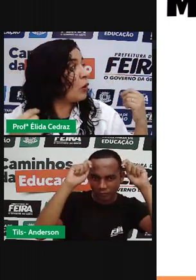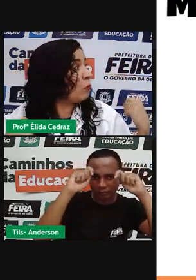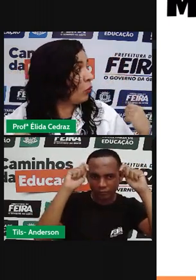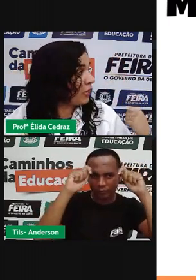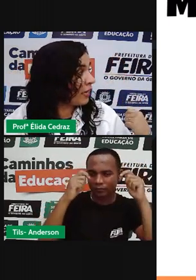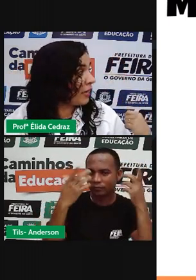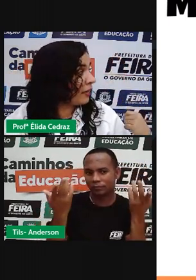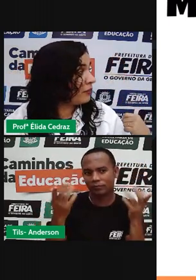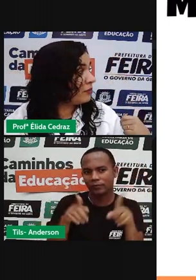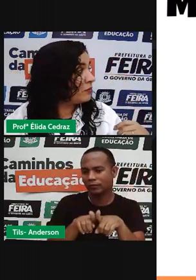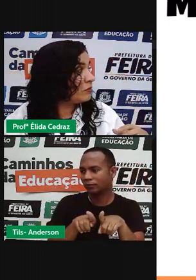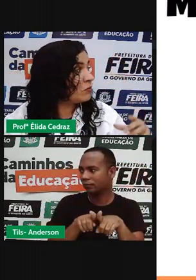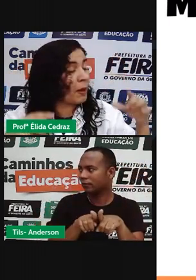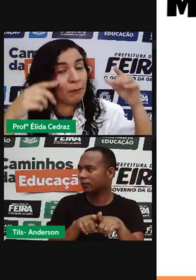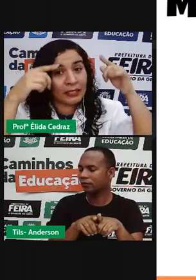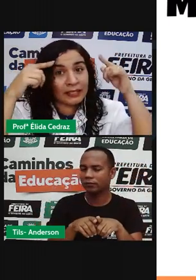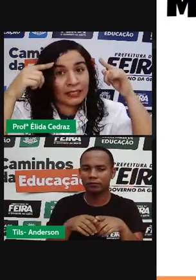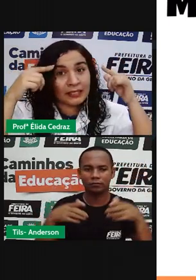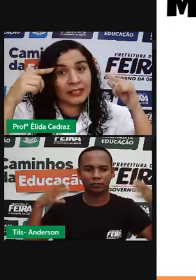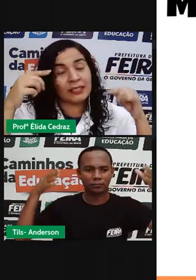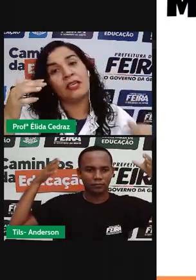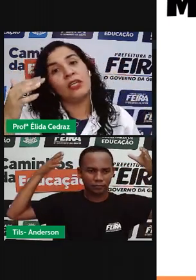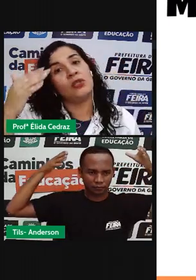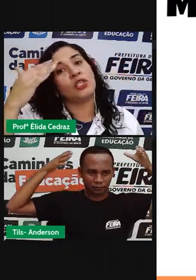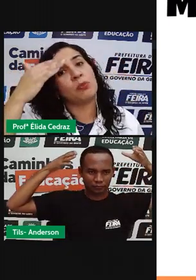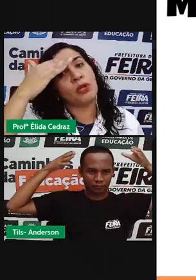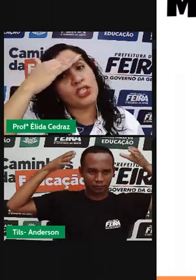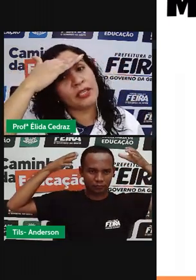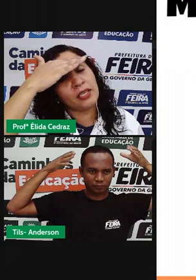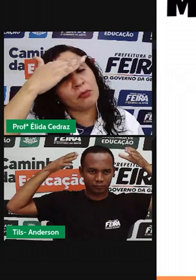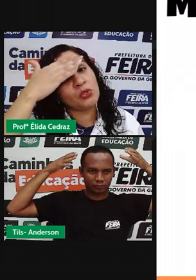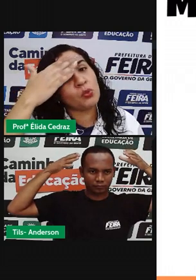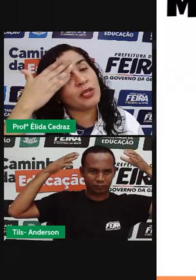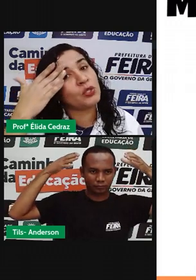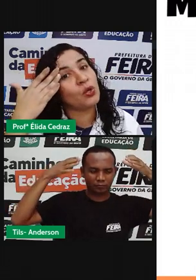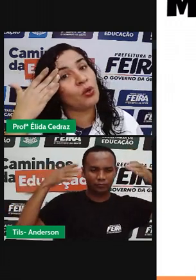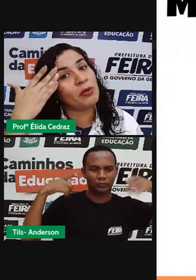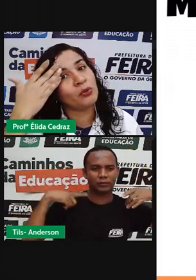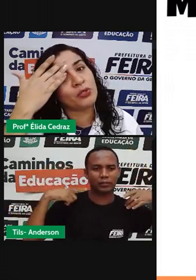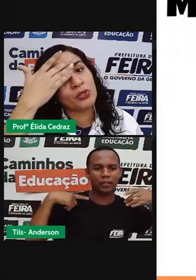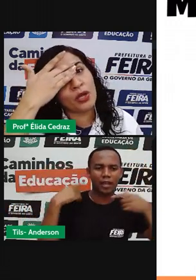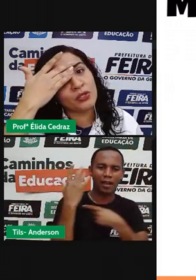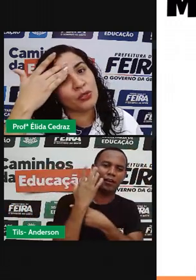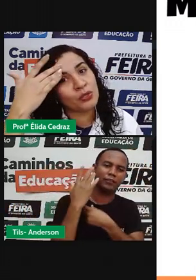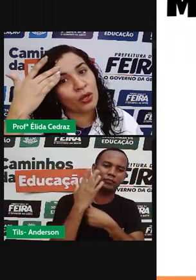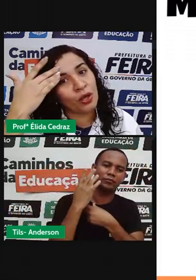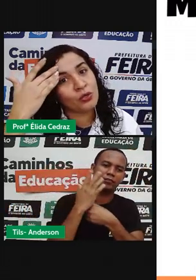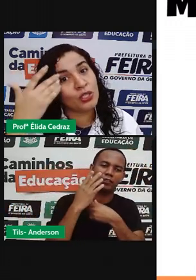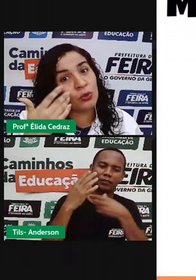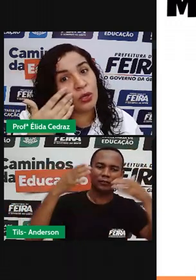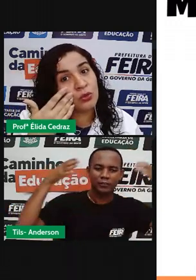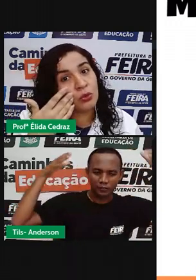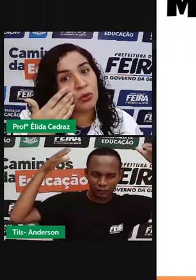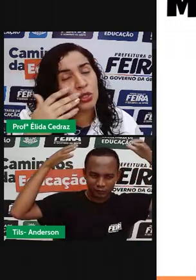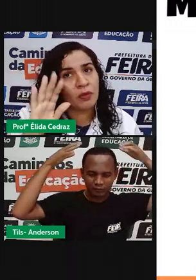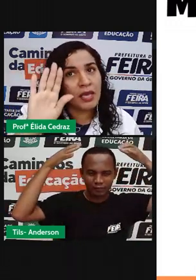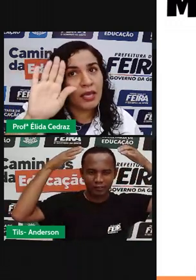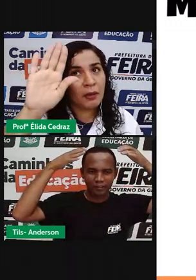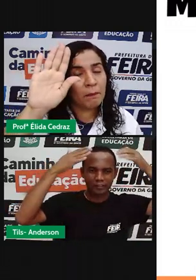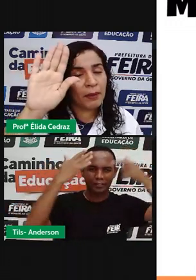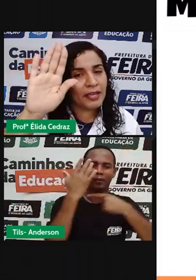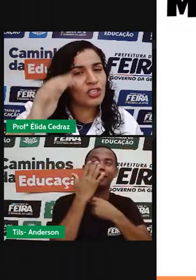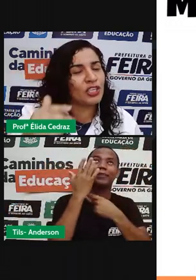quando é o moné, uma bandana, nós projetamos uma sombra nos nossos olhos e no nosso rosto